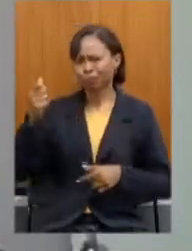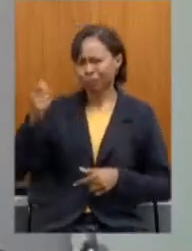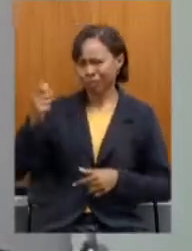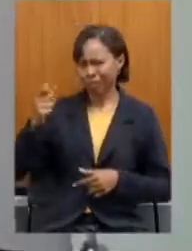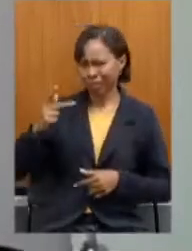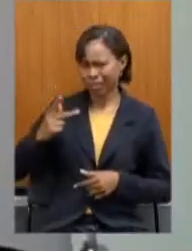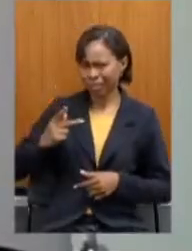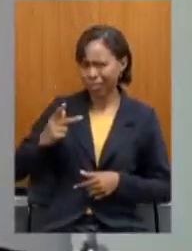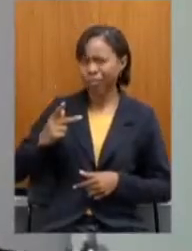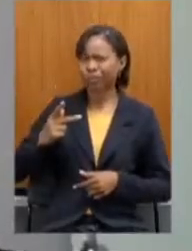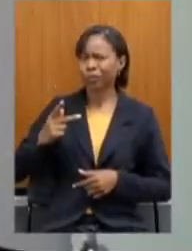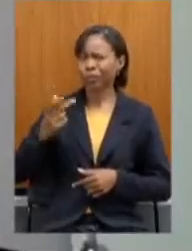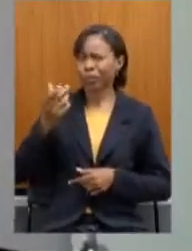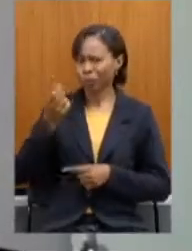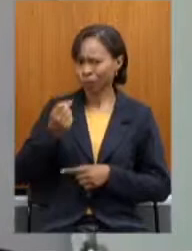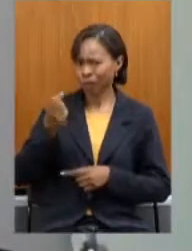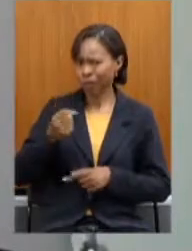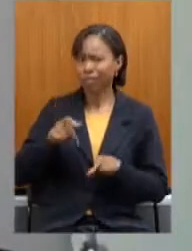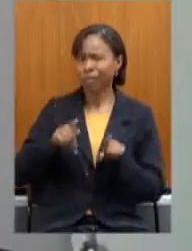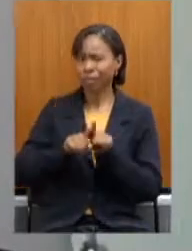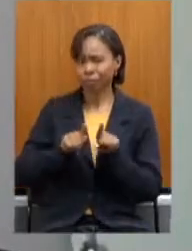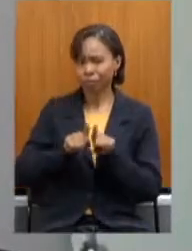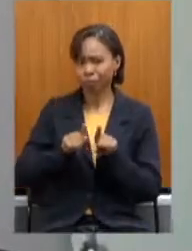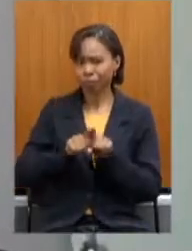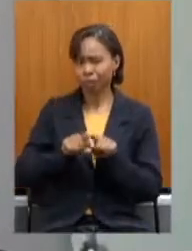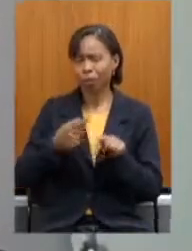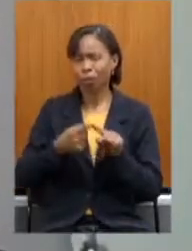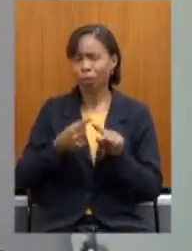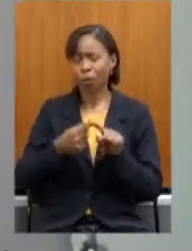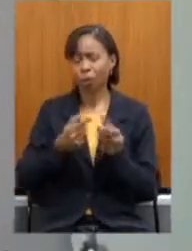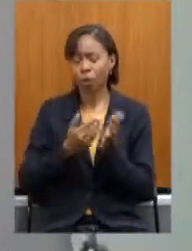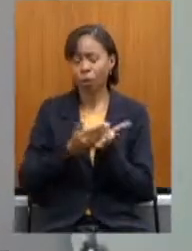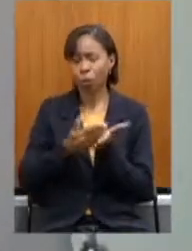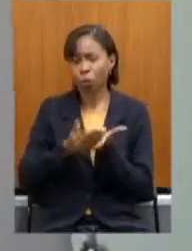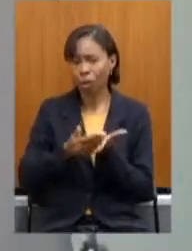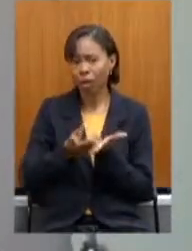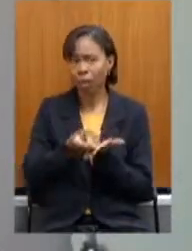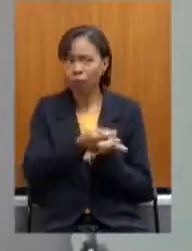ela começa a tributá-lo a partir do salário mínimo.